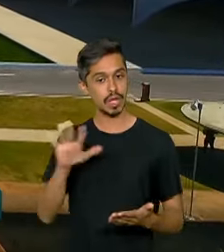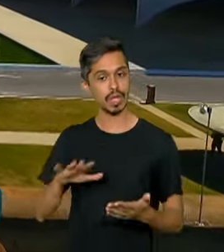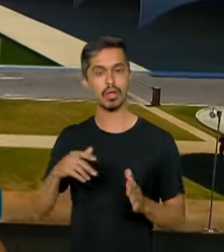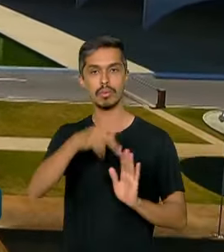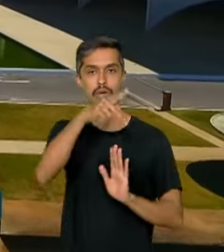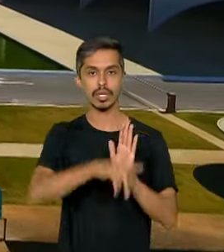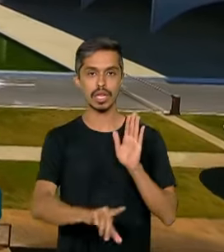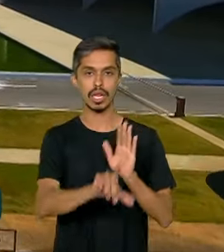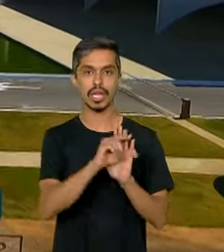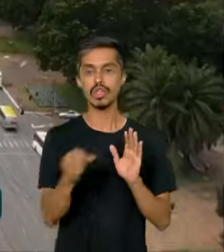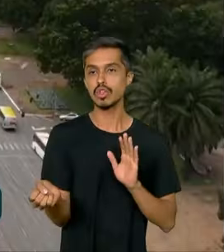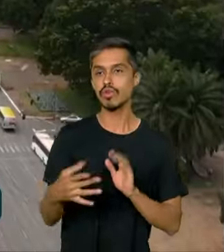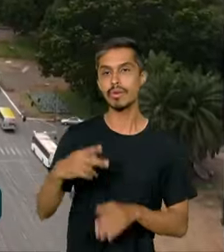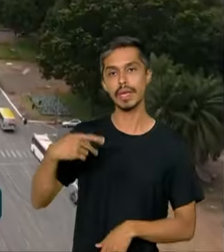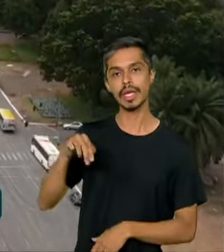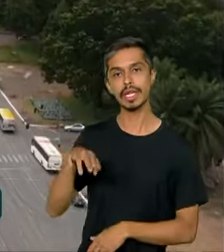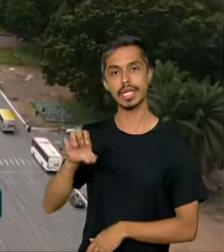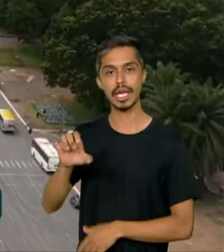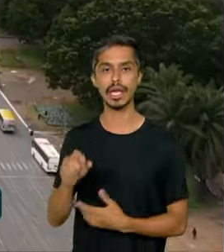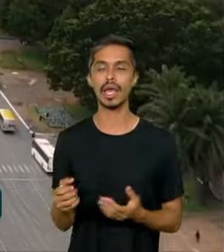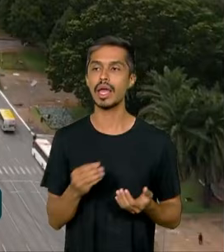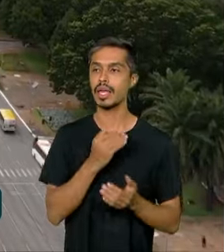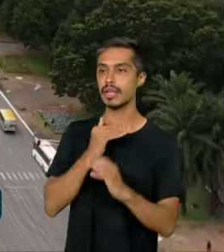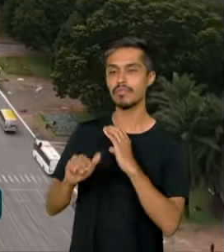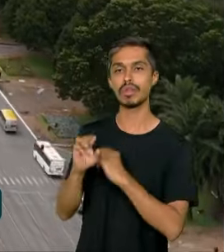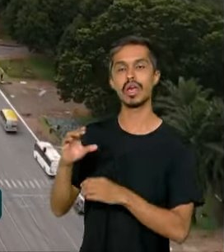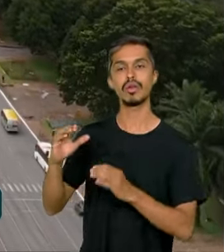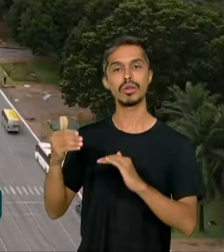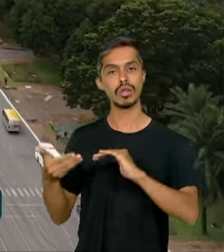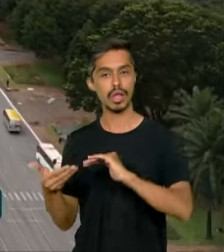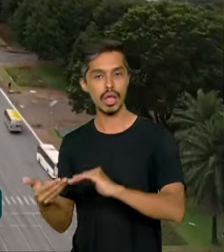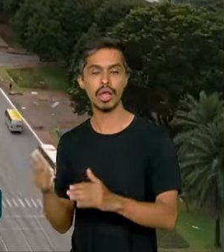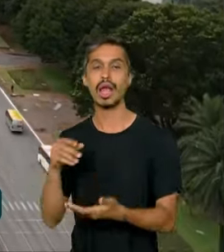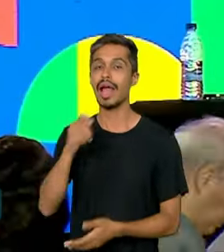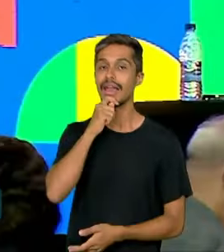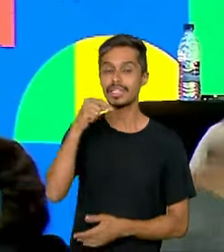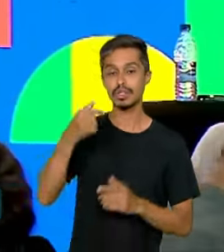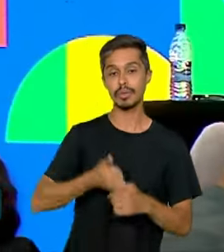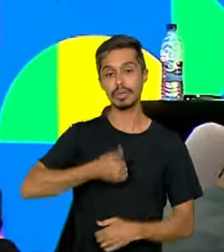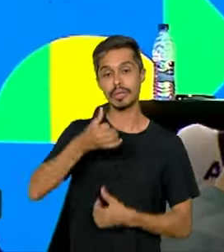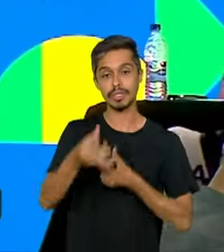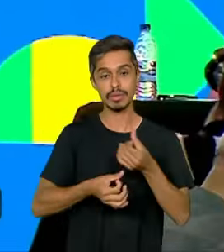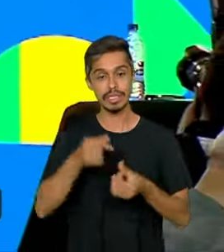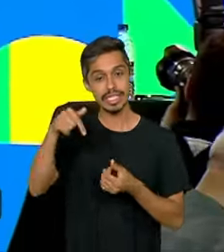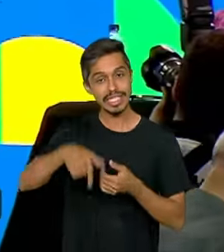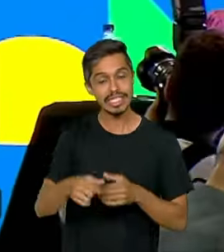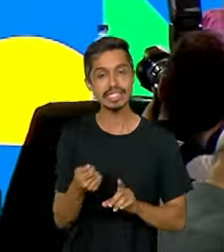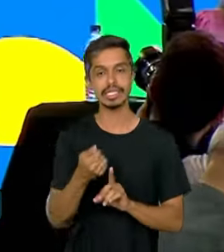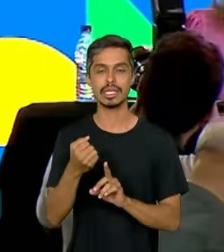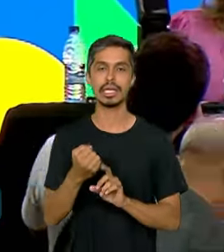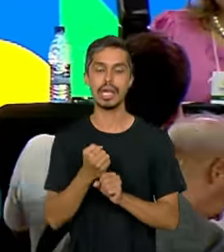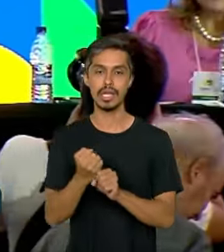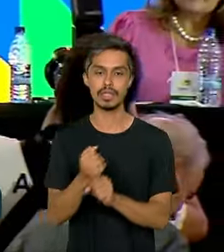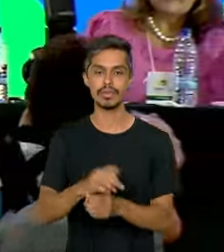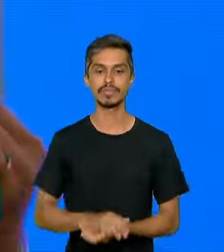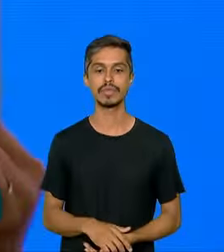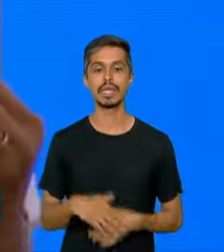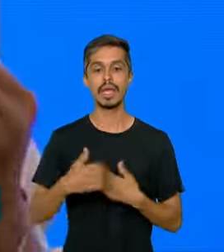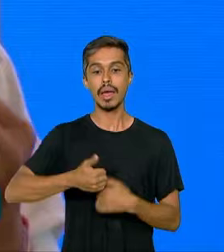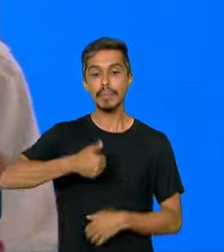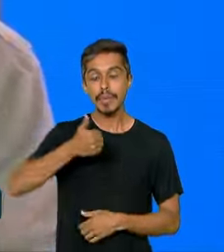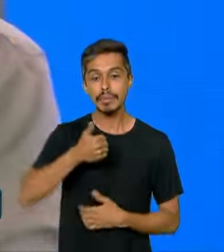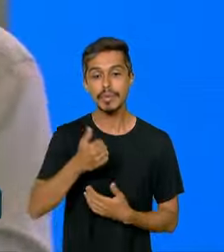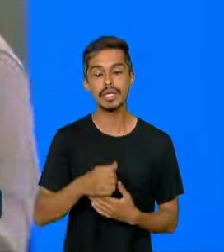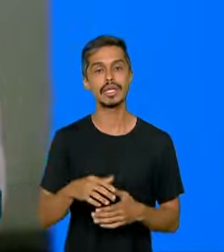projeto de lei do novo PNE ao Congresso Nacional ainda no primeiro semestre deste ano. Na abertura da conferência, em Brasília,